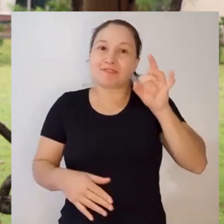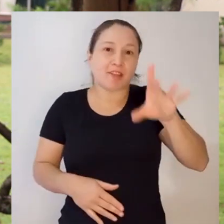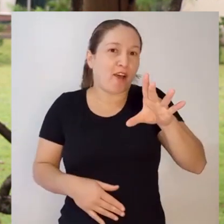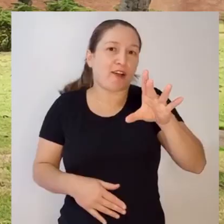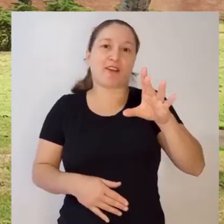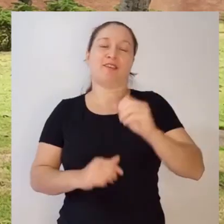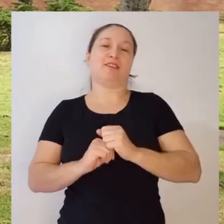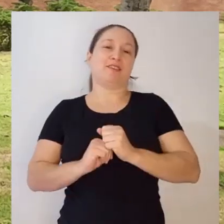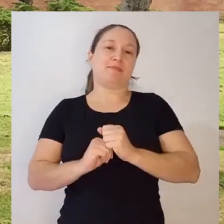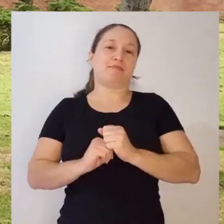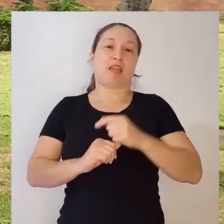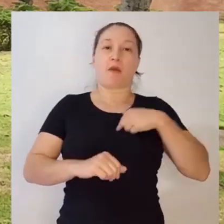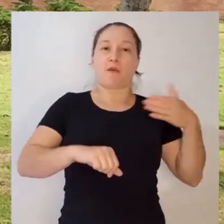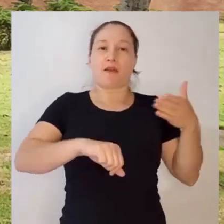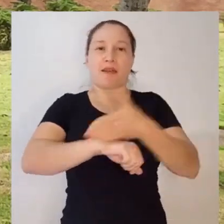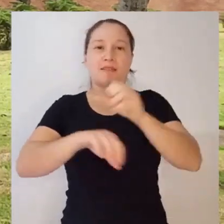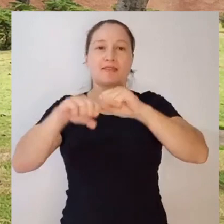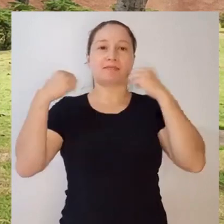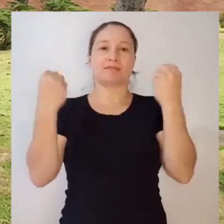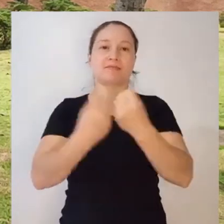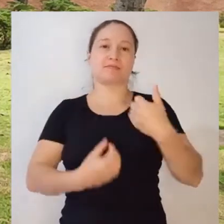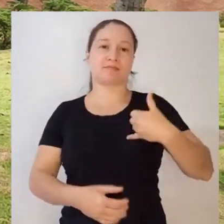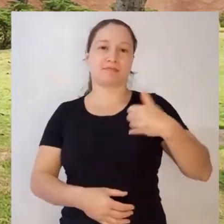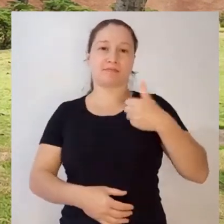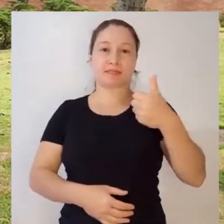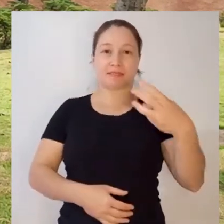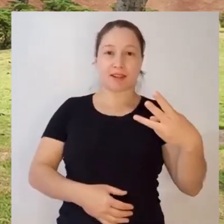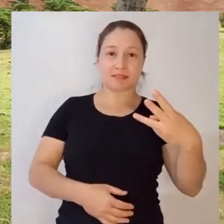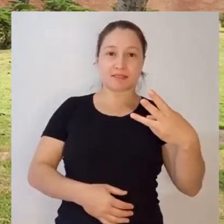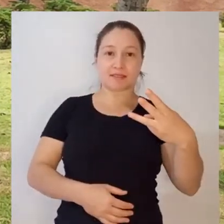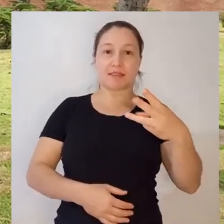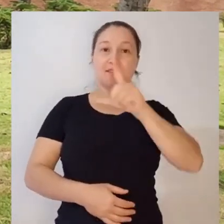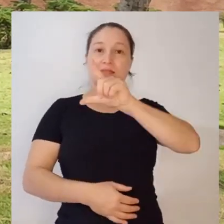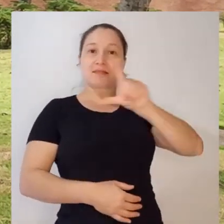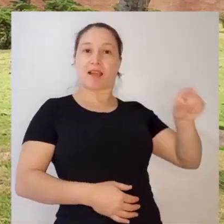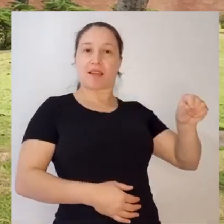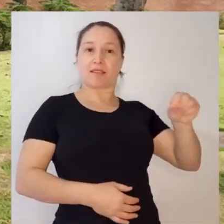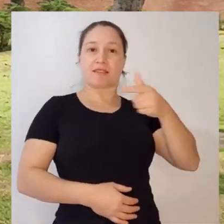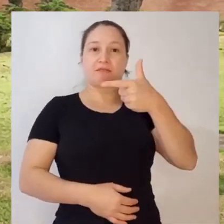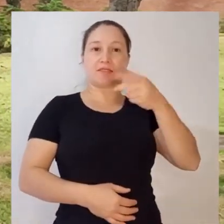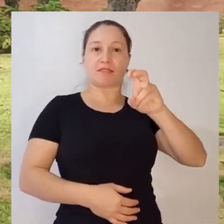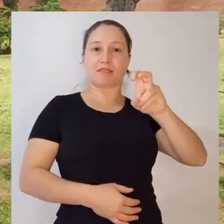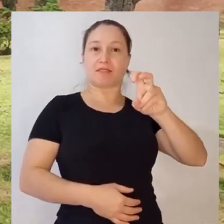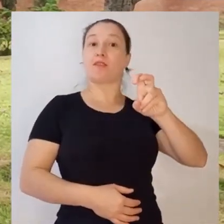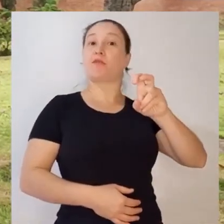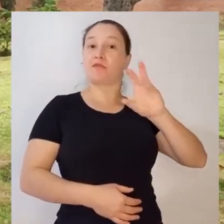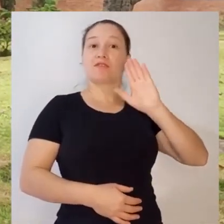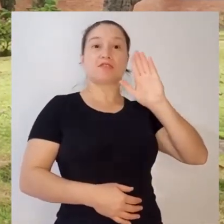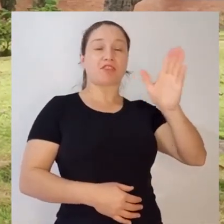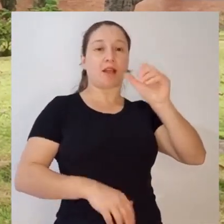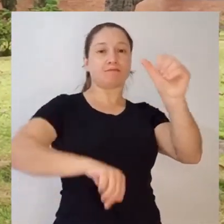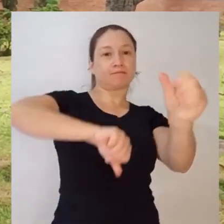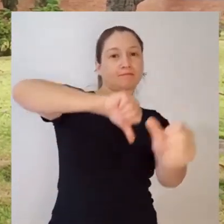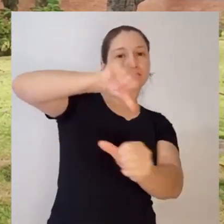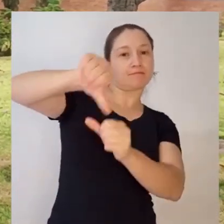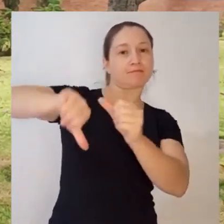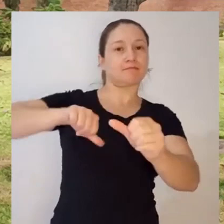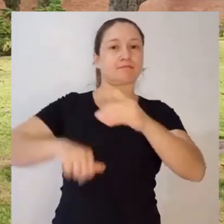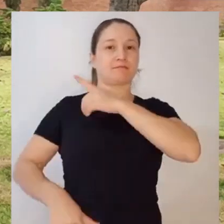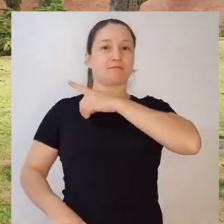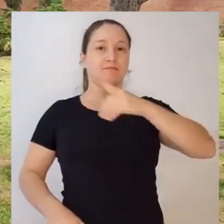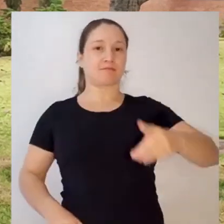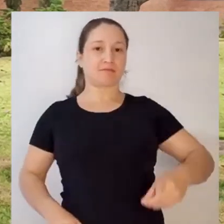atualmente. Eu entrei no seminário com 13 anos e eu saí do seminário com 25 para receber a ordenação